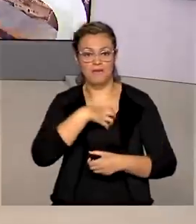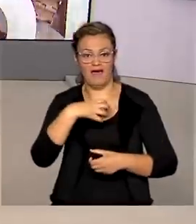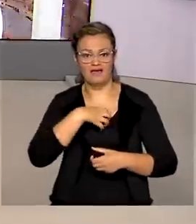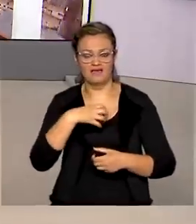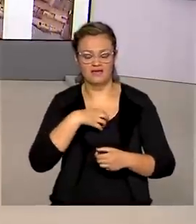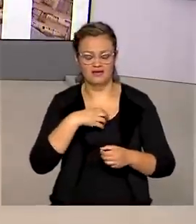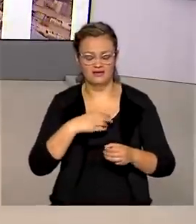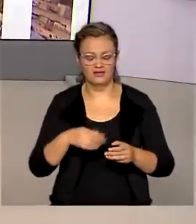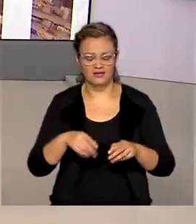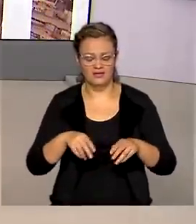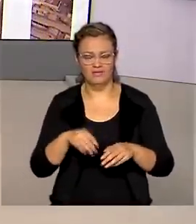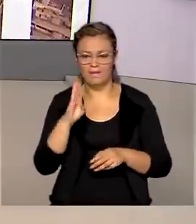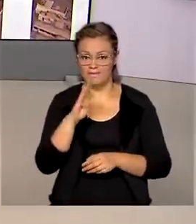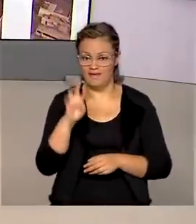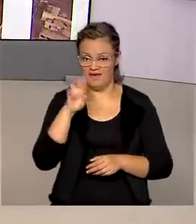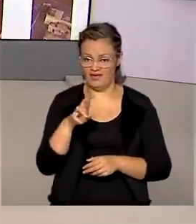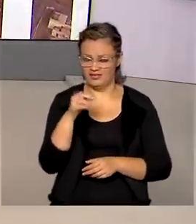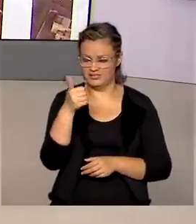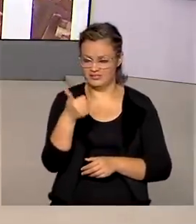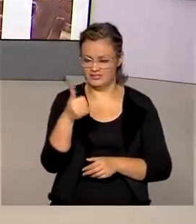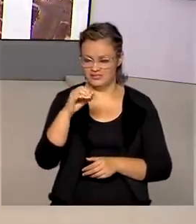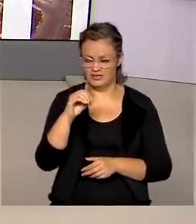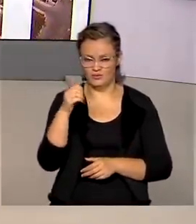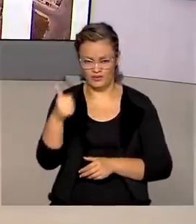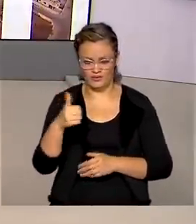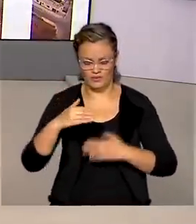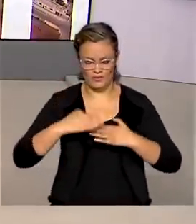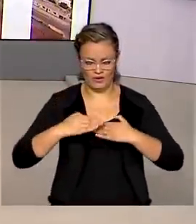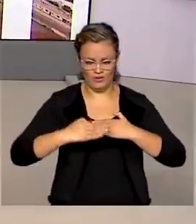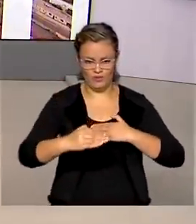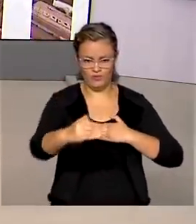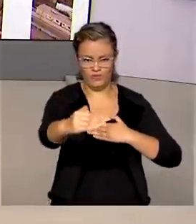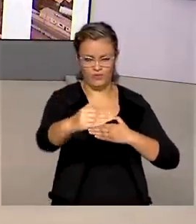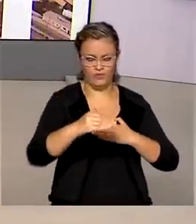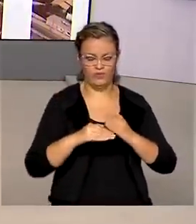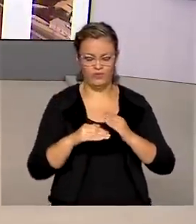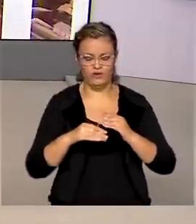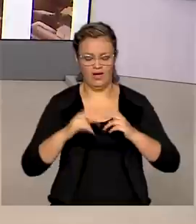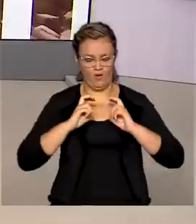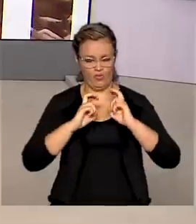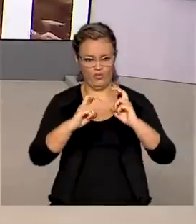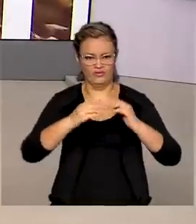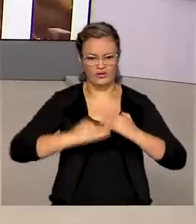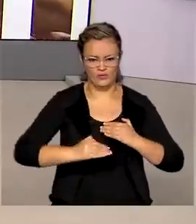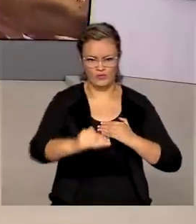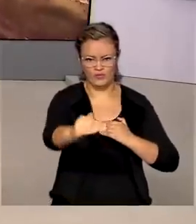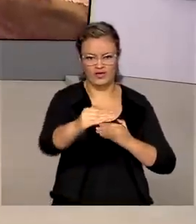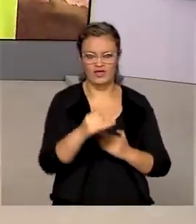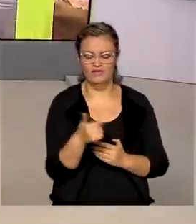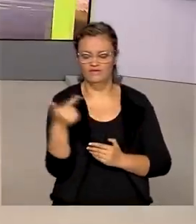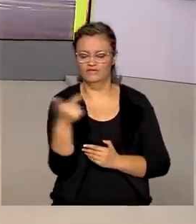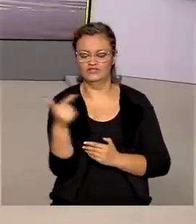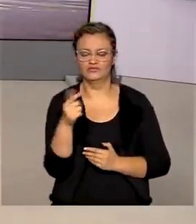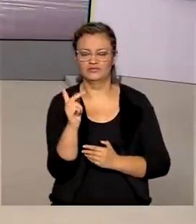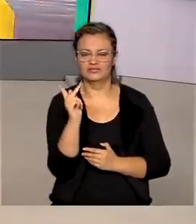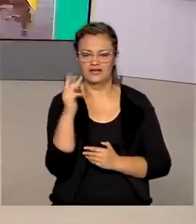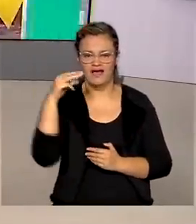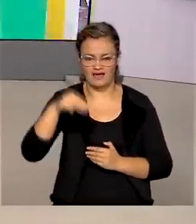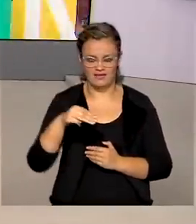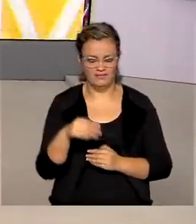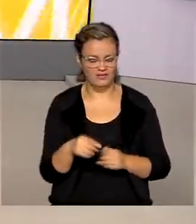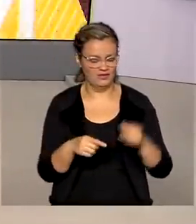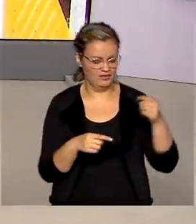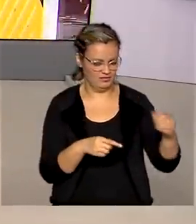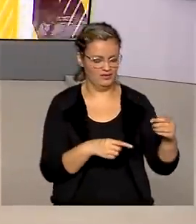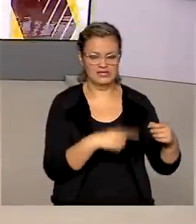trecho duplicado da BR-101, um dos principais corredores rodoviários do país. São 22 quilômetros entre os